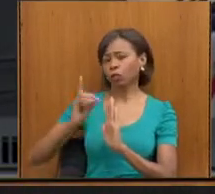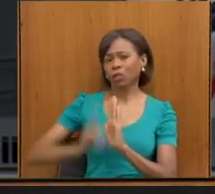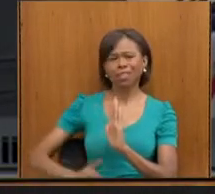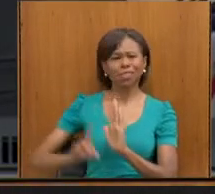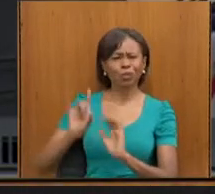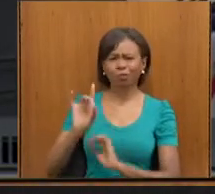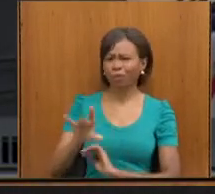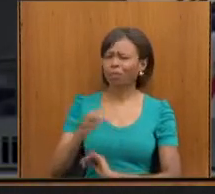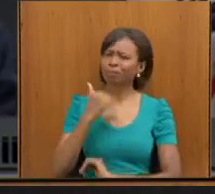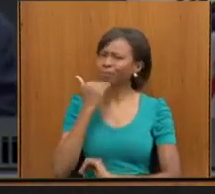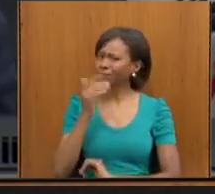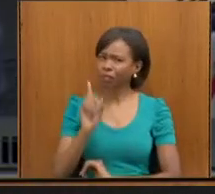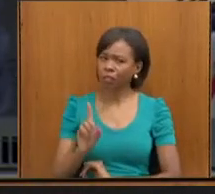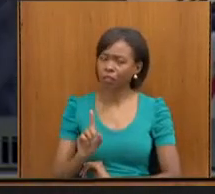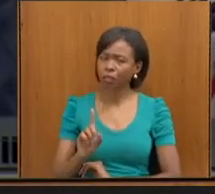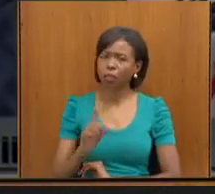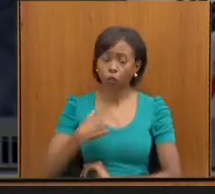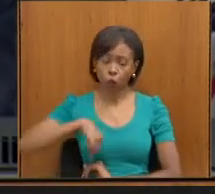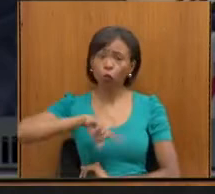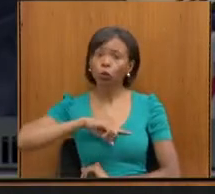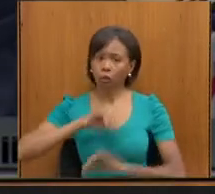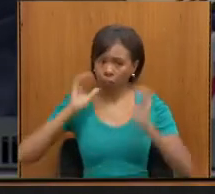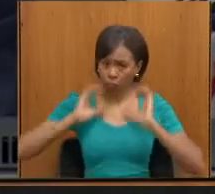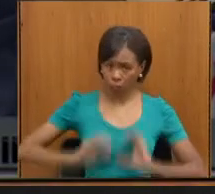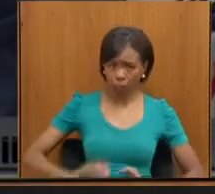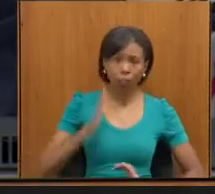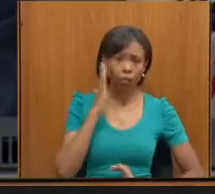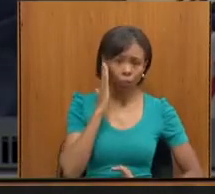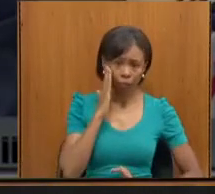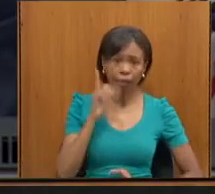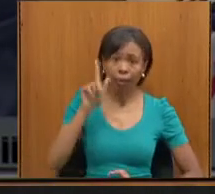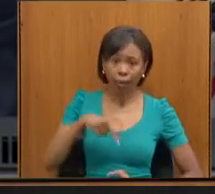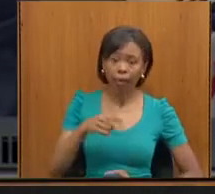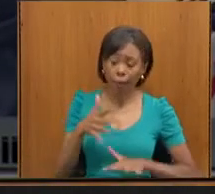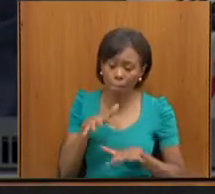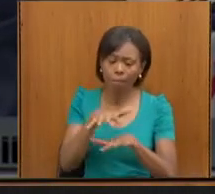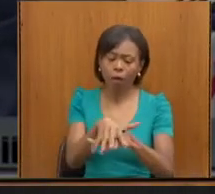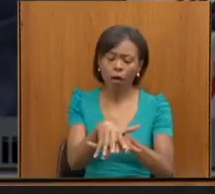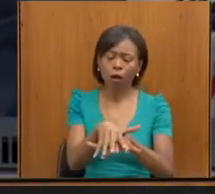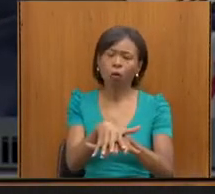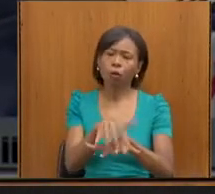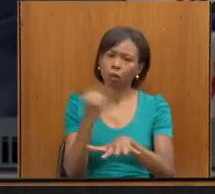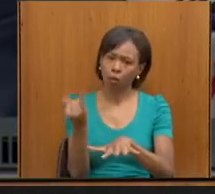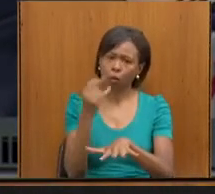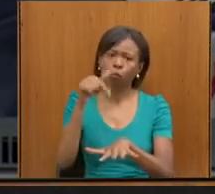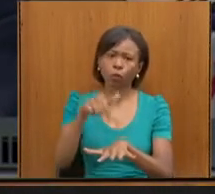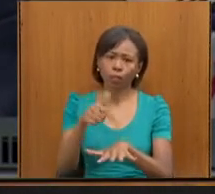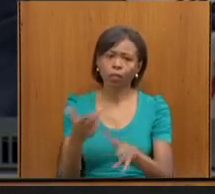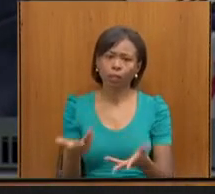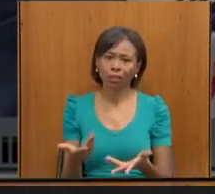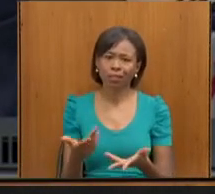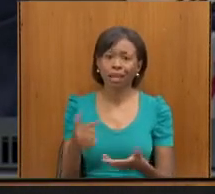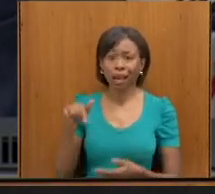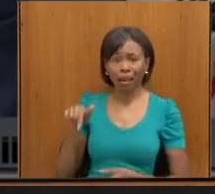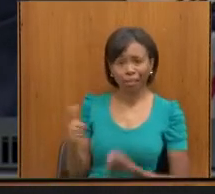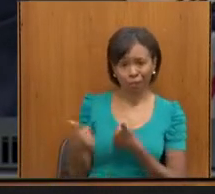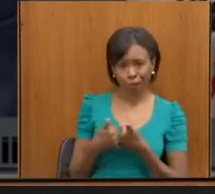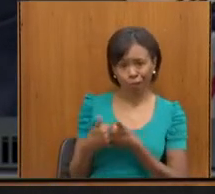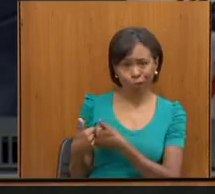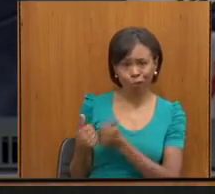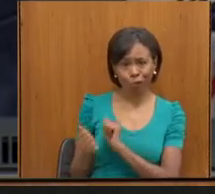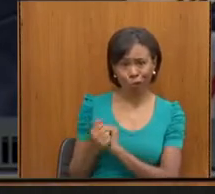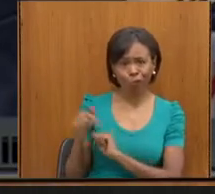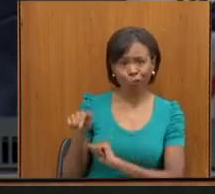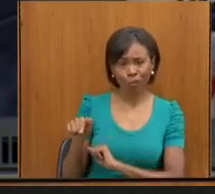da importância dessa inclusão. E aqui está ao meu lado um vitorioso, que